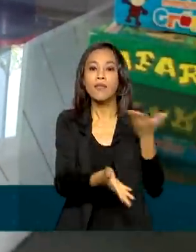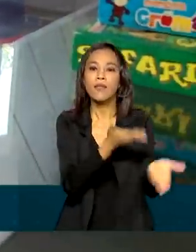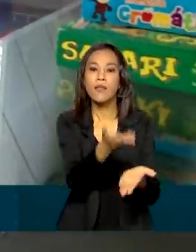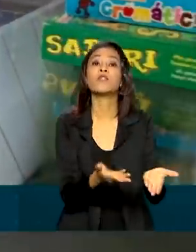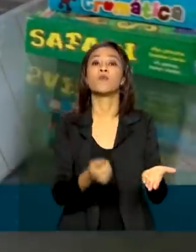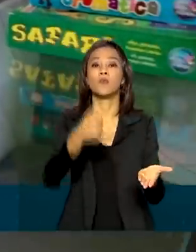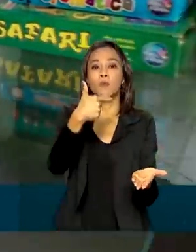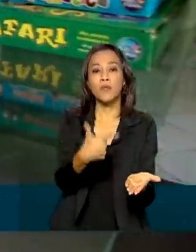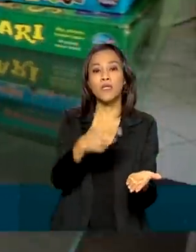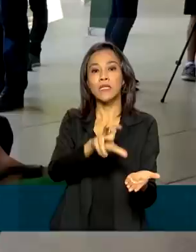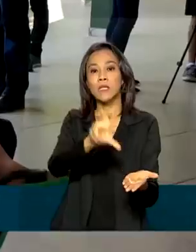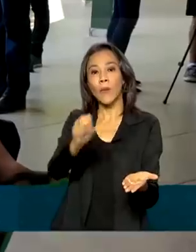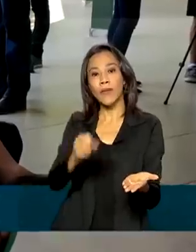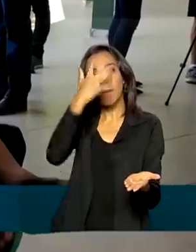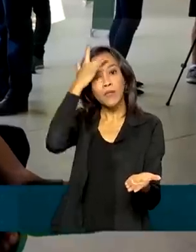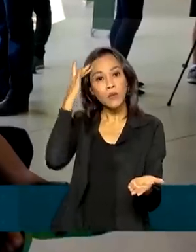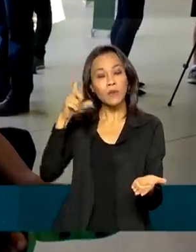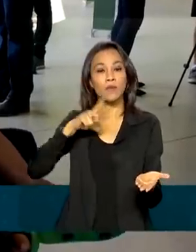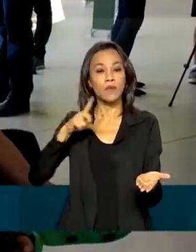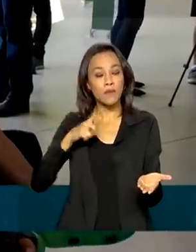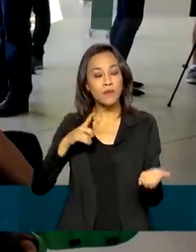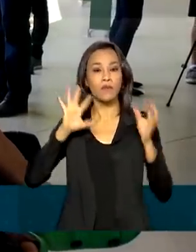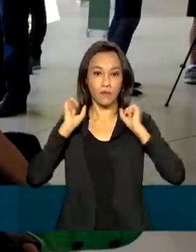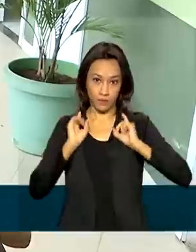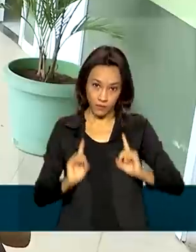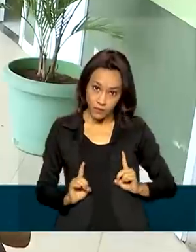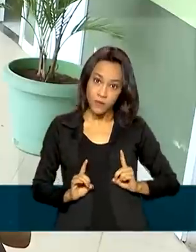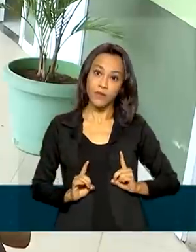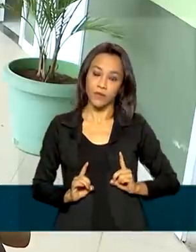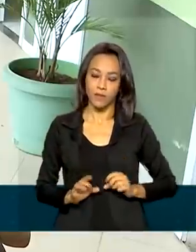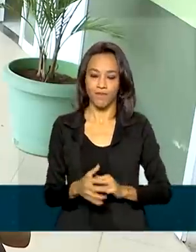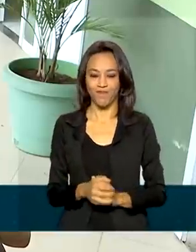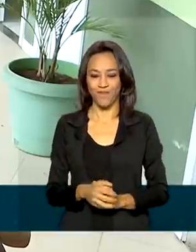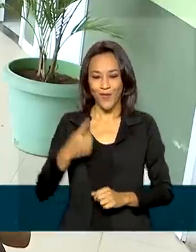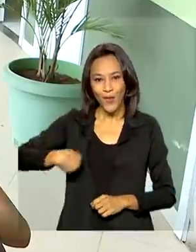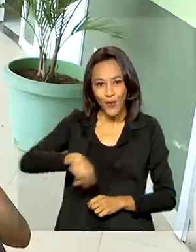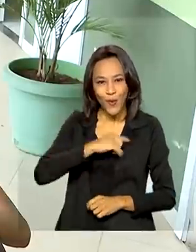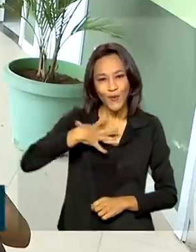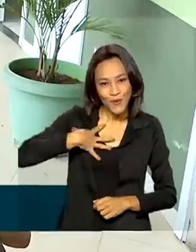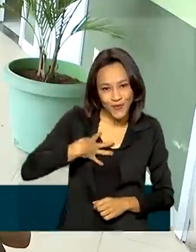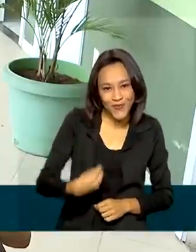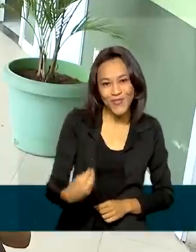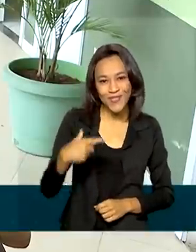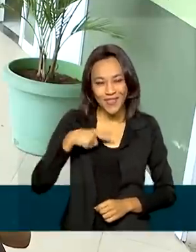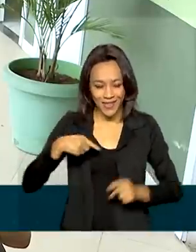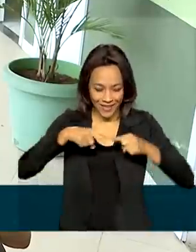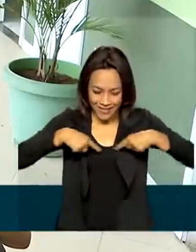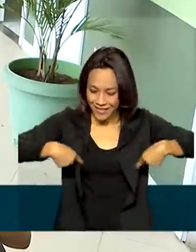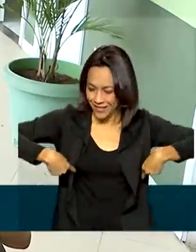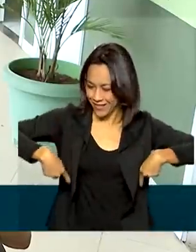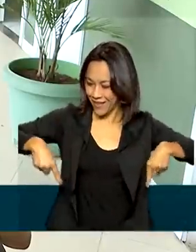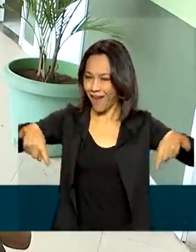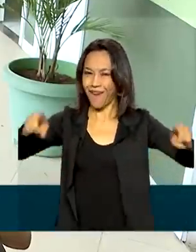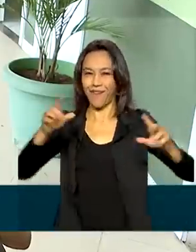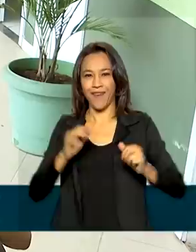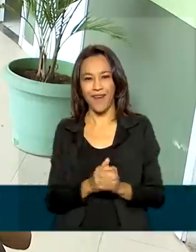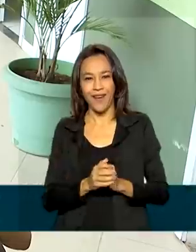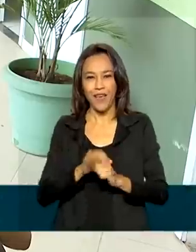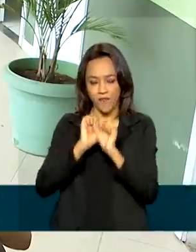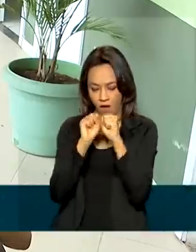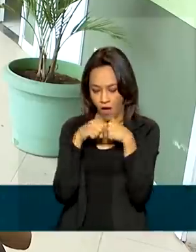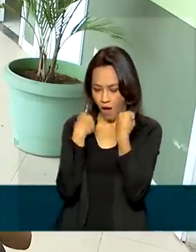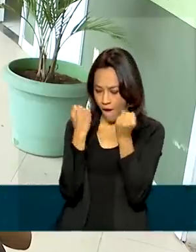de 250 pessoas com algum tipo de deficiência. Nossos filhos têm a sala deles ficarem com a